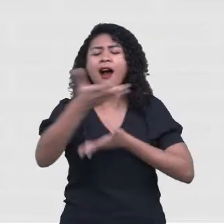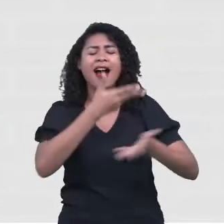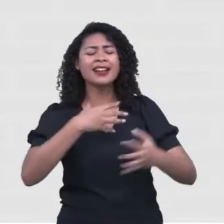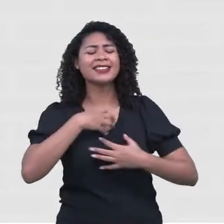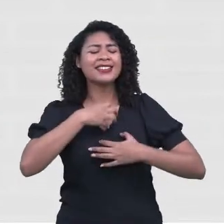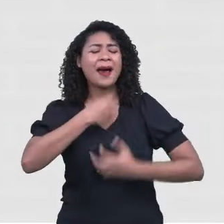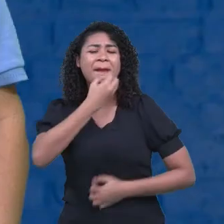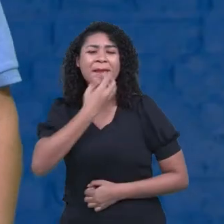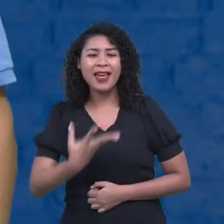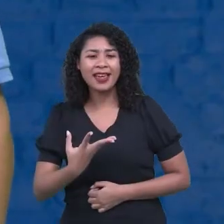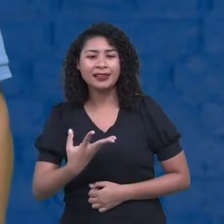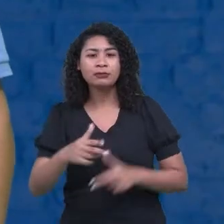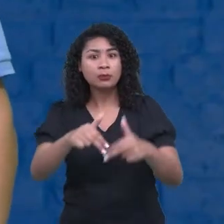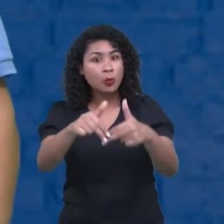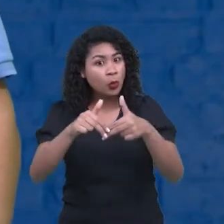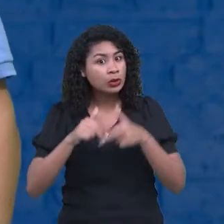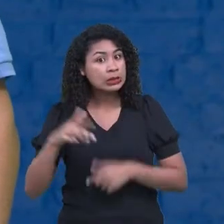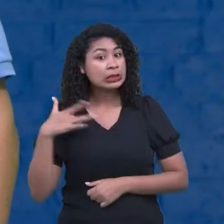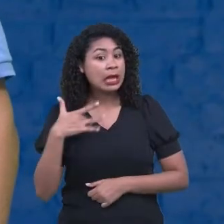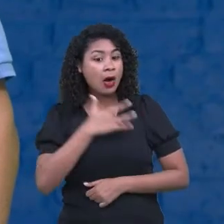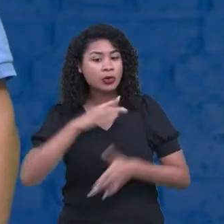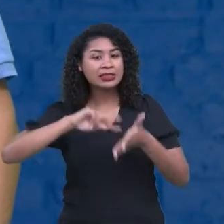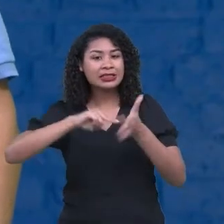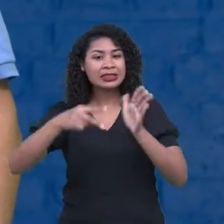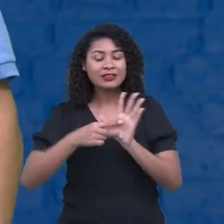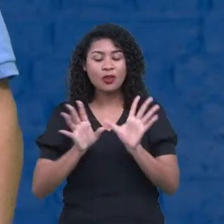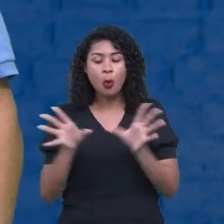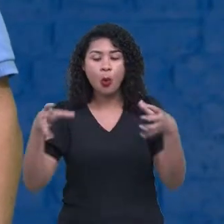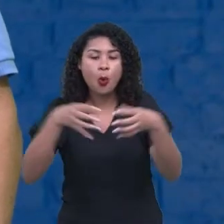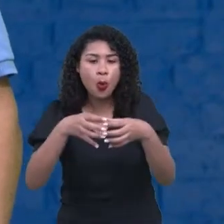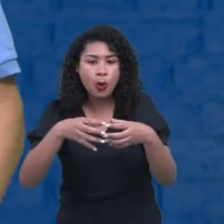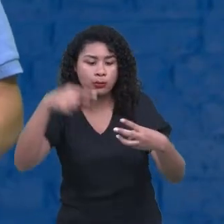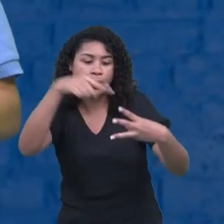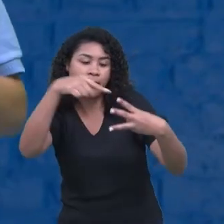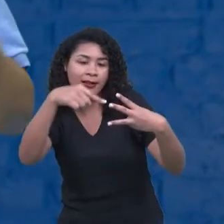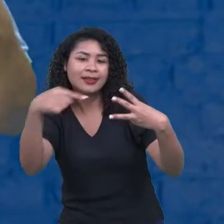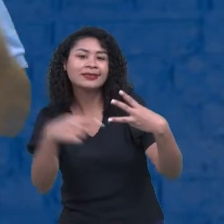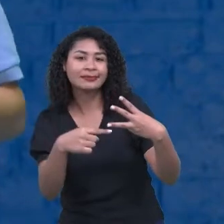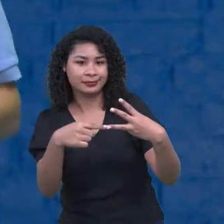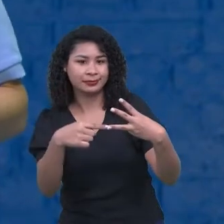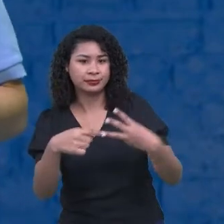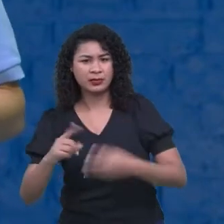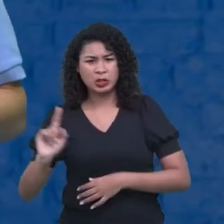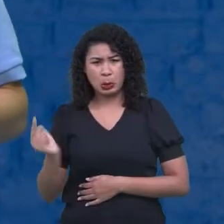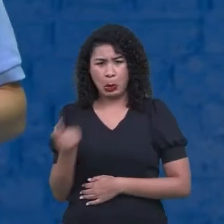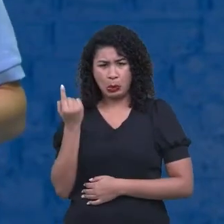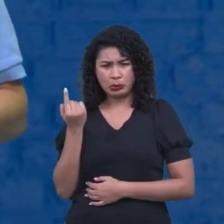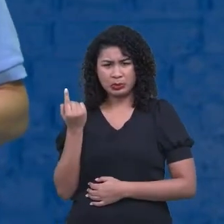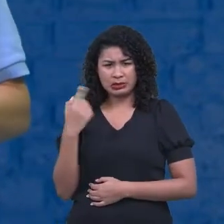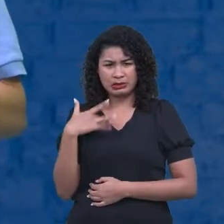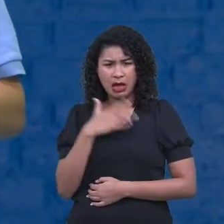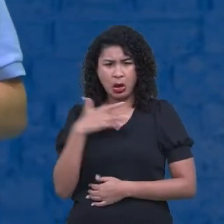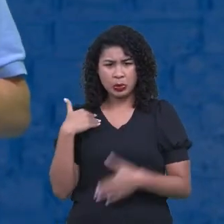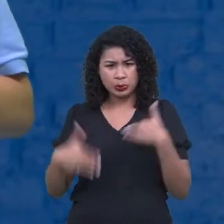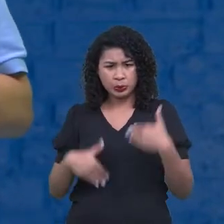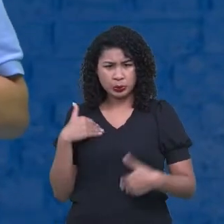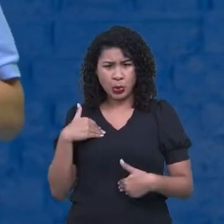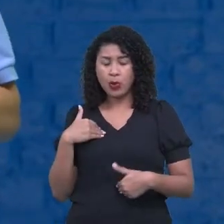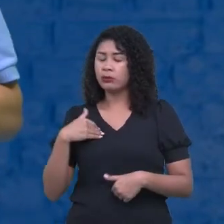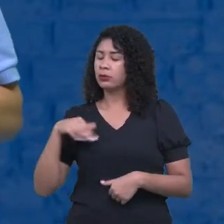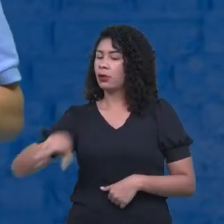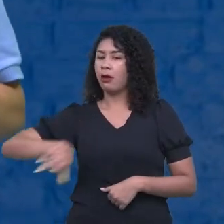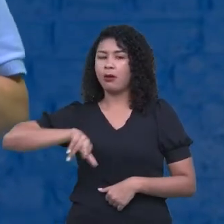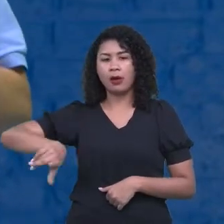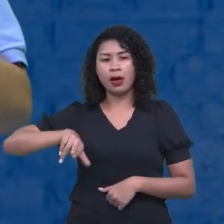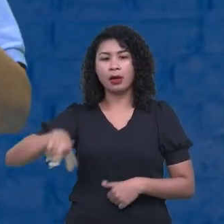ela é o quê? Todo um conjunto que acontece. Ela não é só a saúde física. Ela envolve